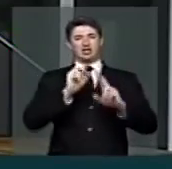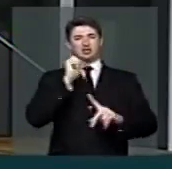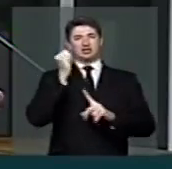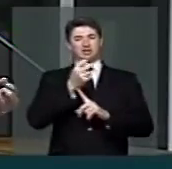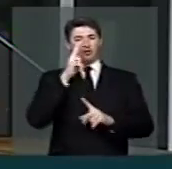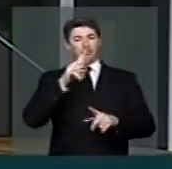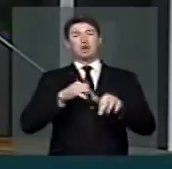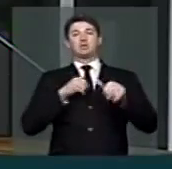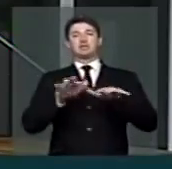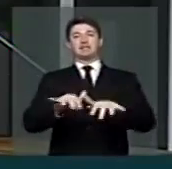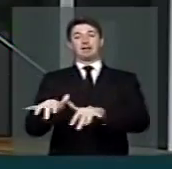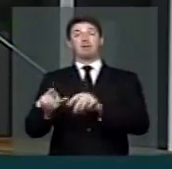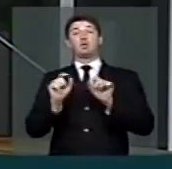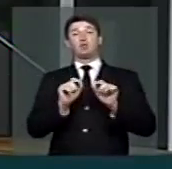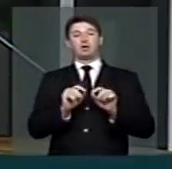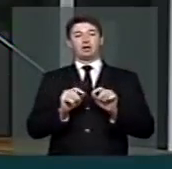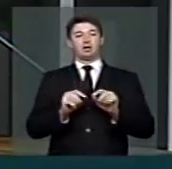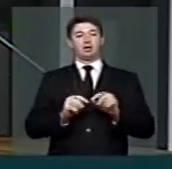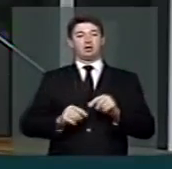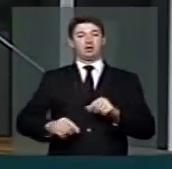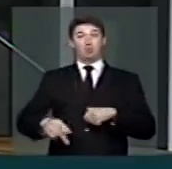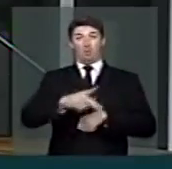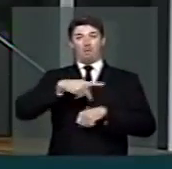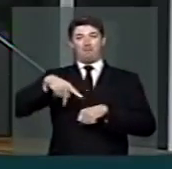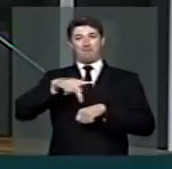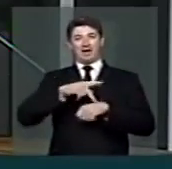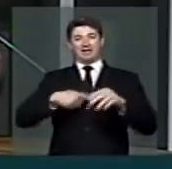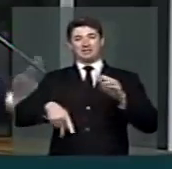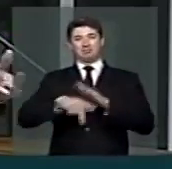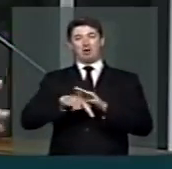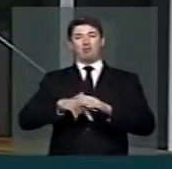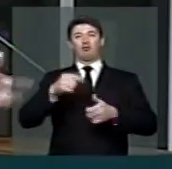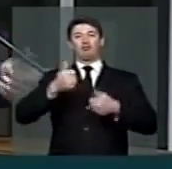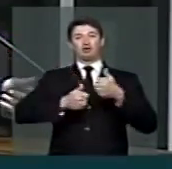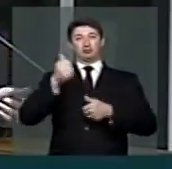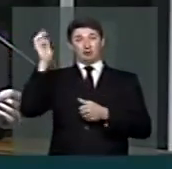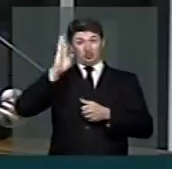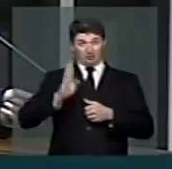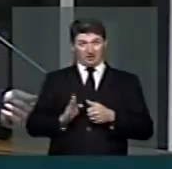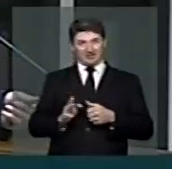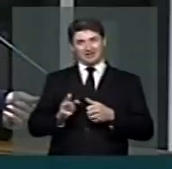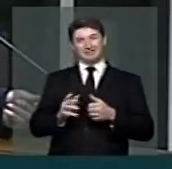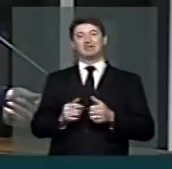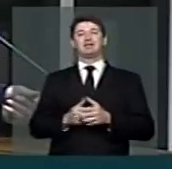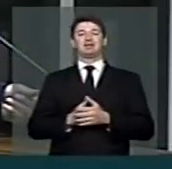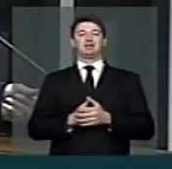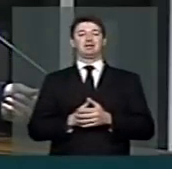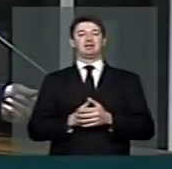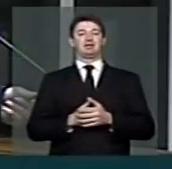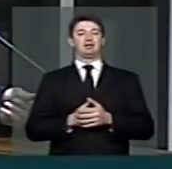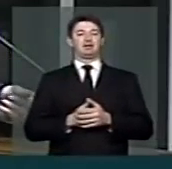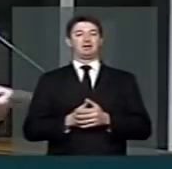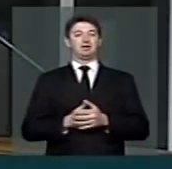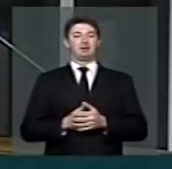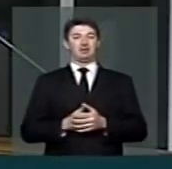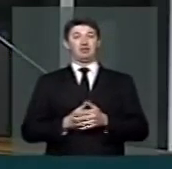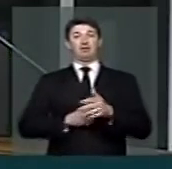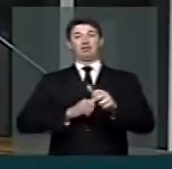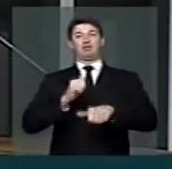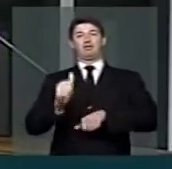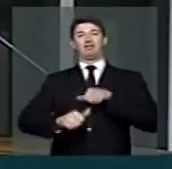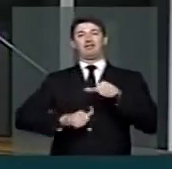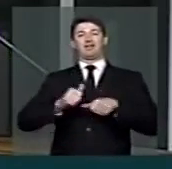dias, escrevi que a pátria de chuteira, como é conhecido o Brasil por causa do futebol que tantos amamos, se